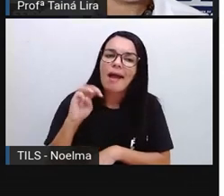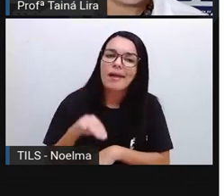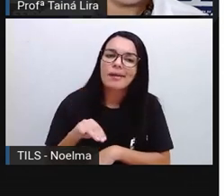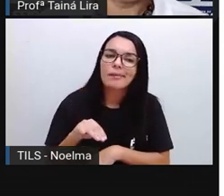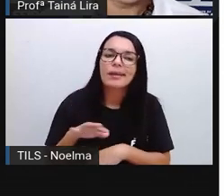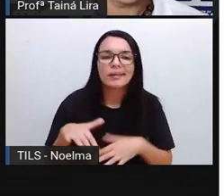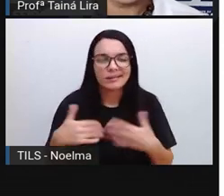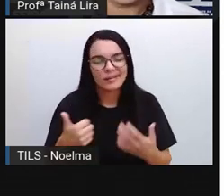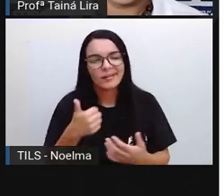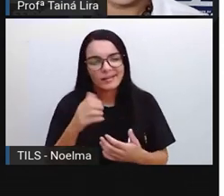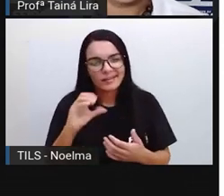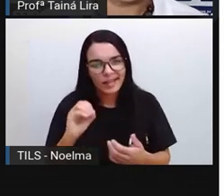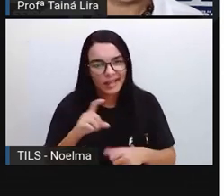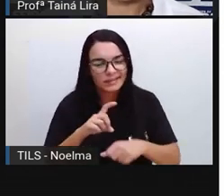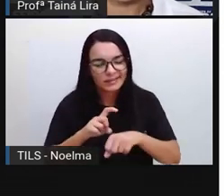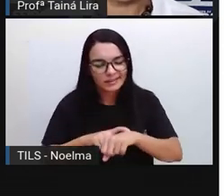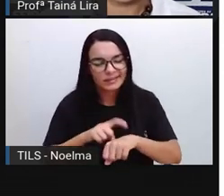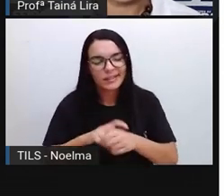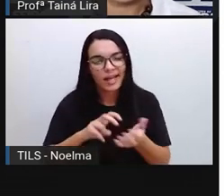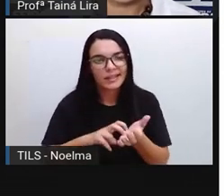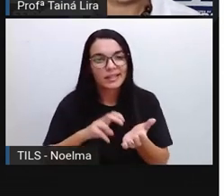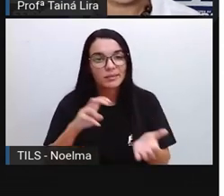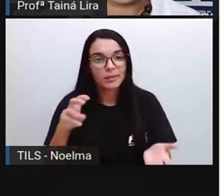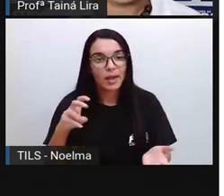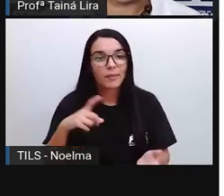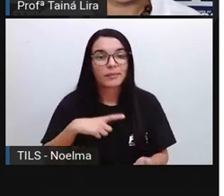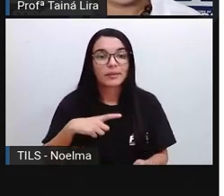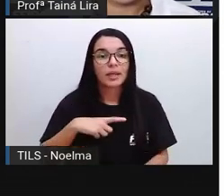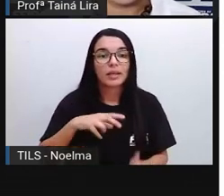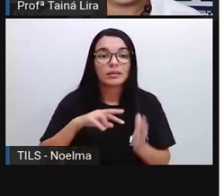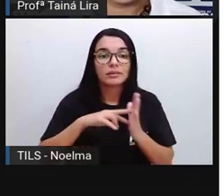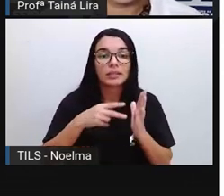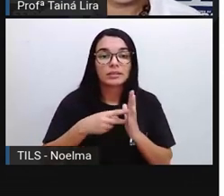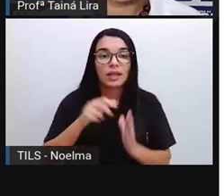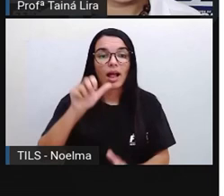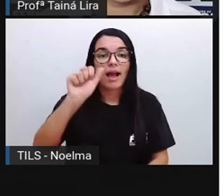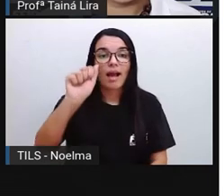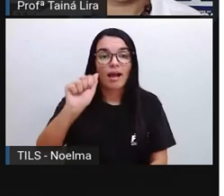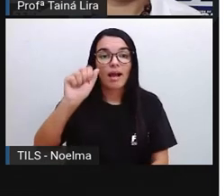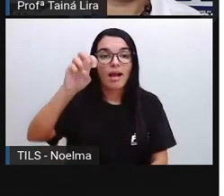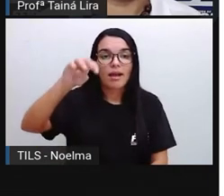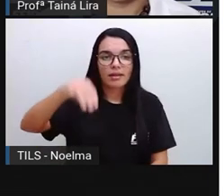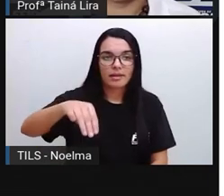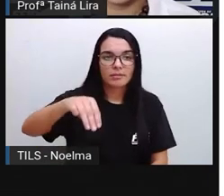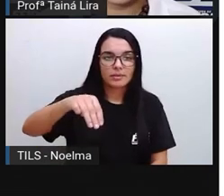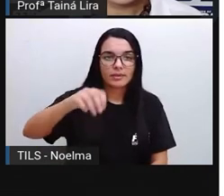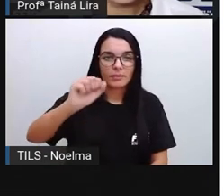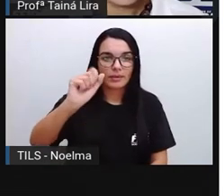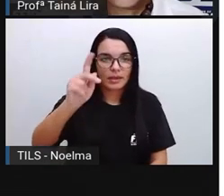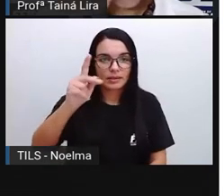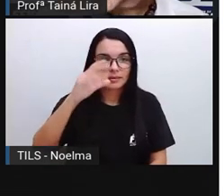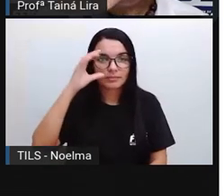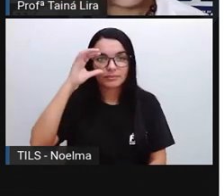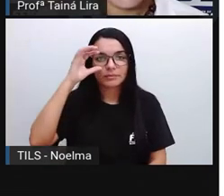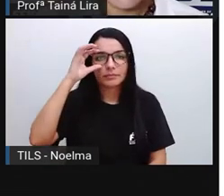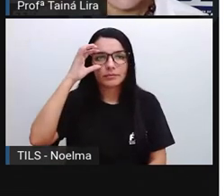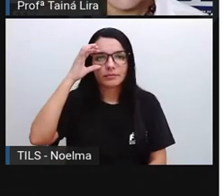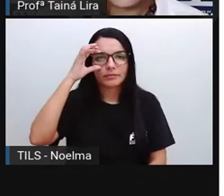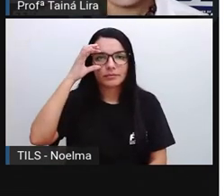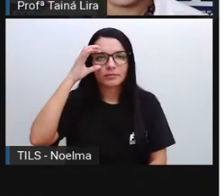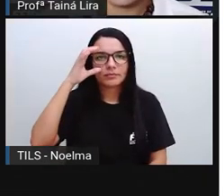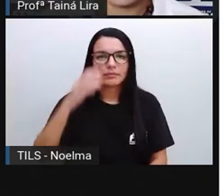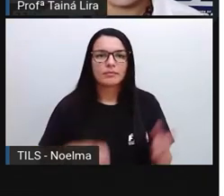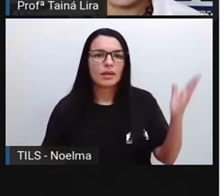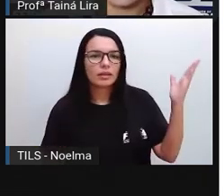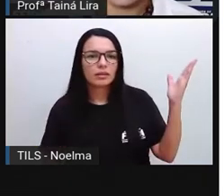Dez da manhã. Como é que eu sei? Pró, olha lá, o AM ou AM antes do meio-dia. E agora, olha lá,